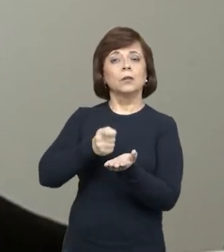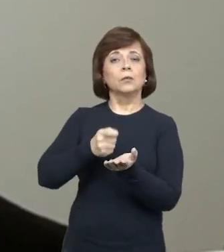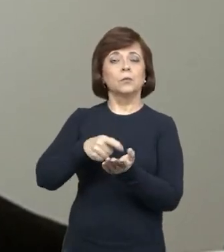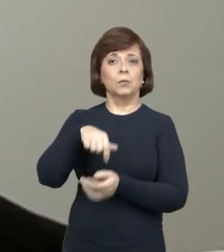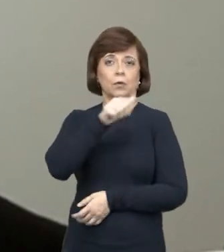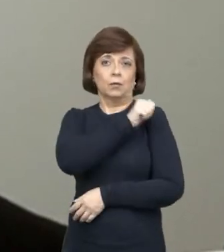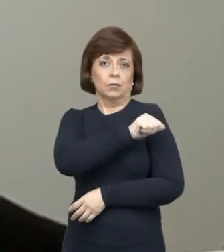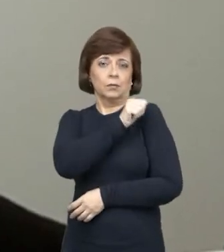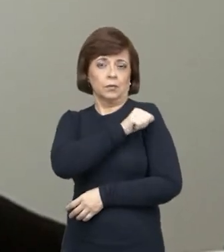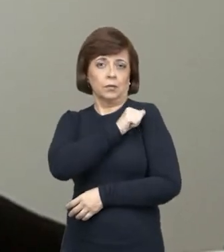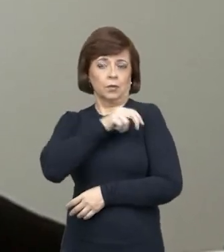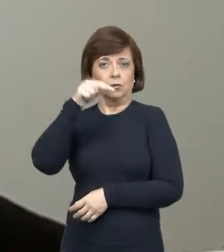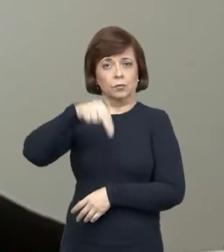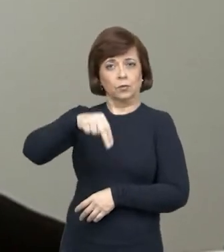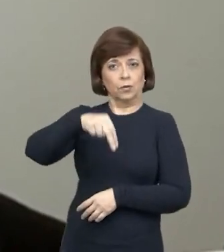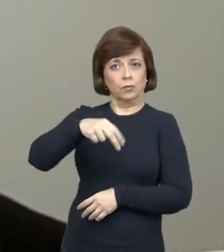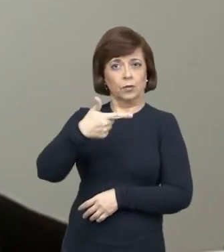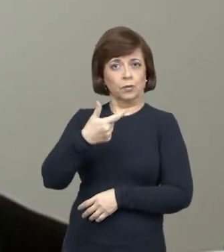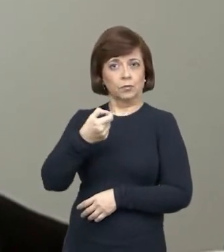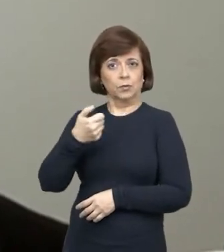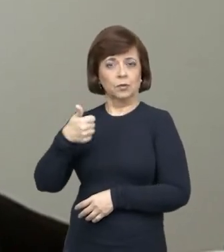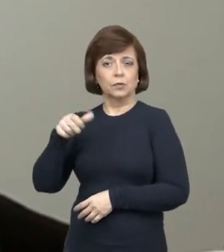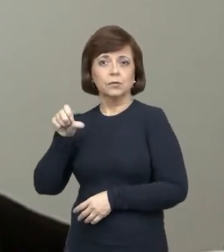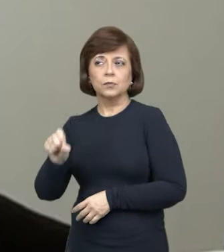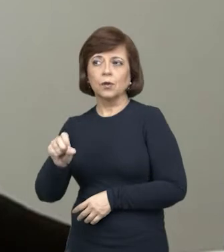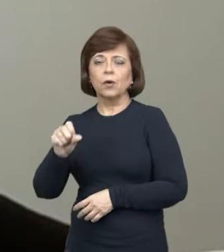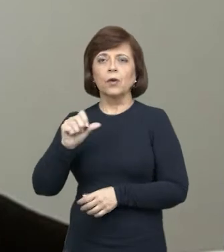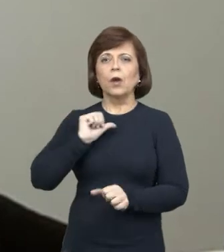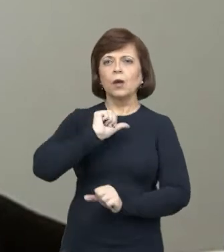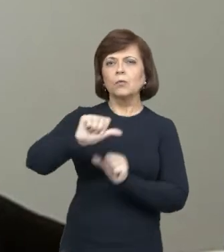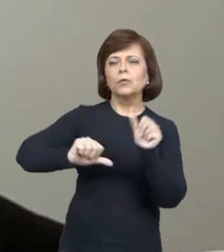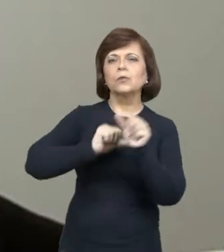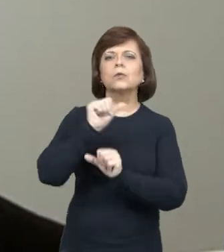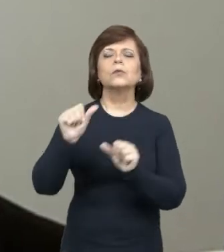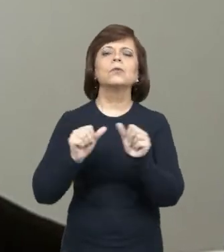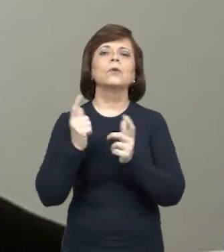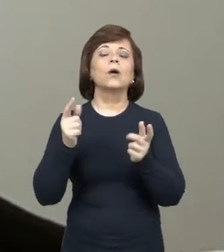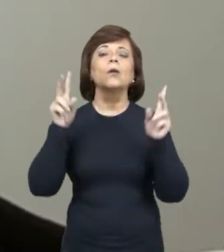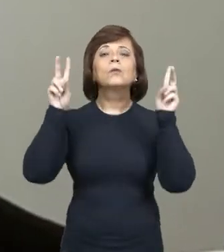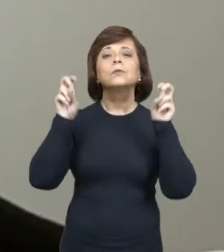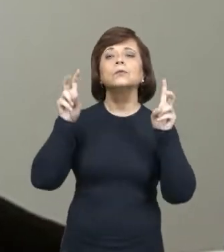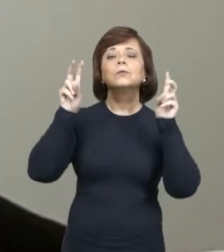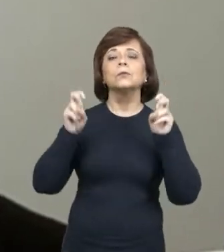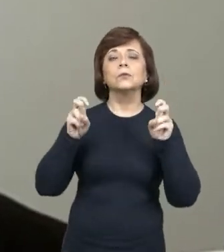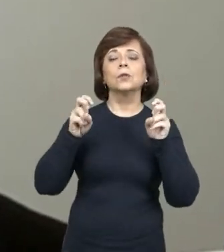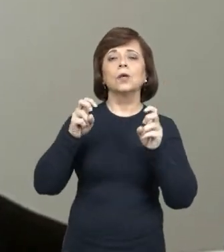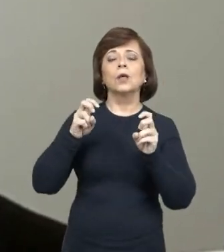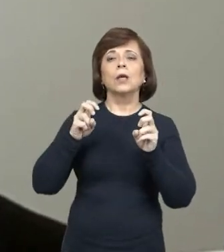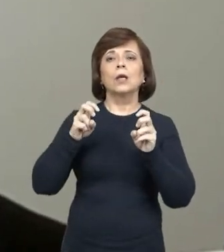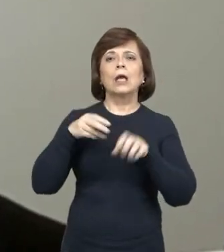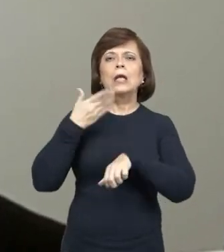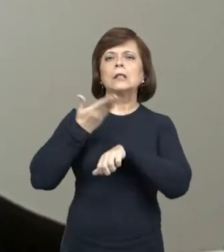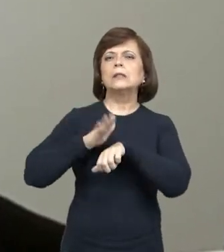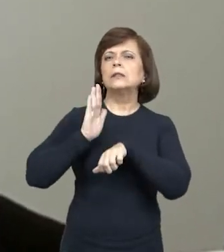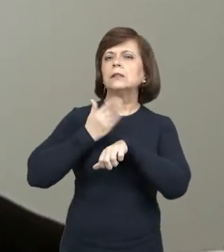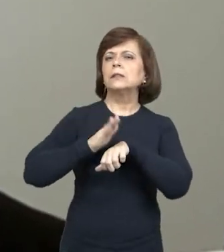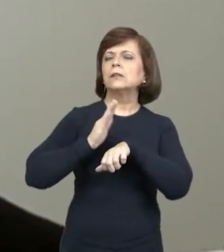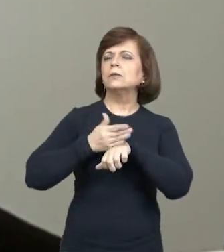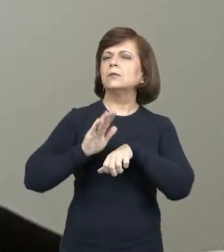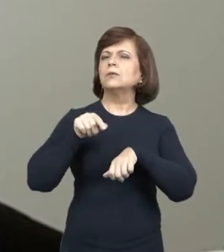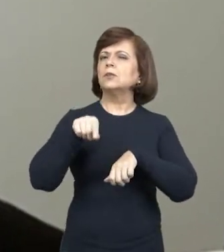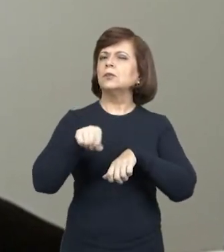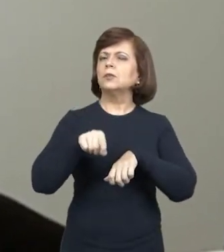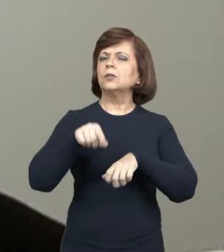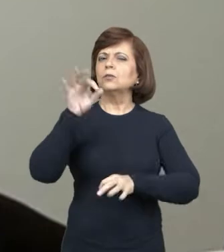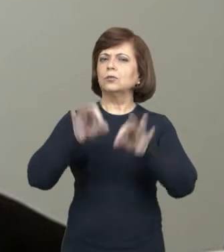novembro daquele ano, 2019, e aí ele passou a ter uma eficácia de título executivo judicial. E o que tratava esse TAC?